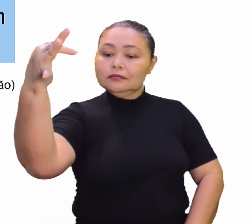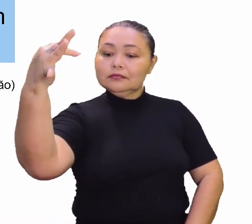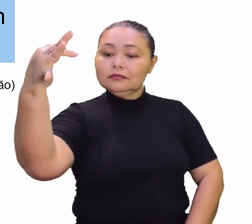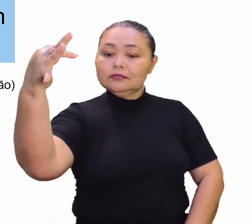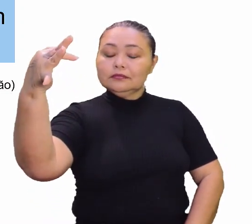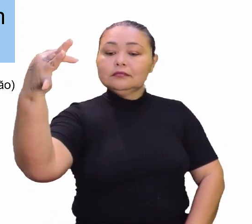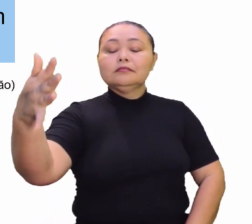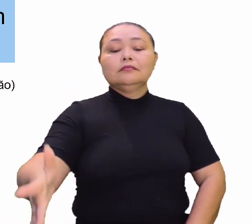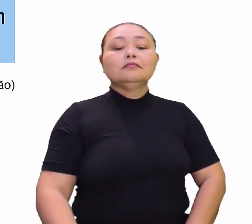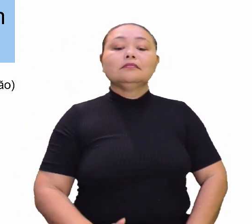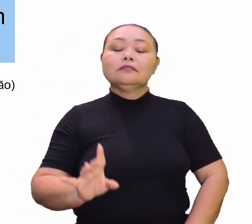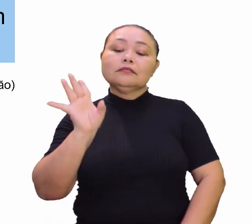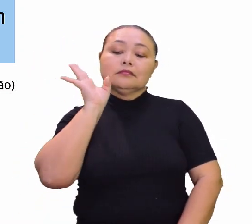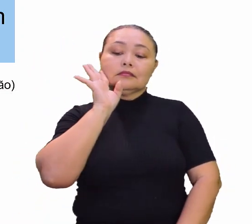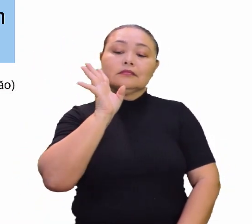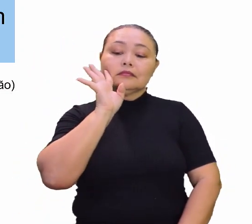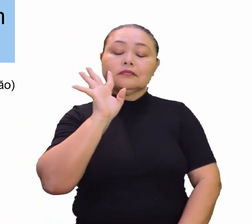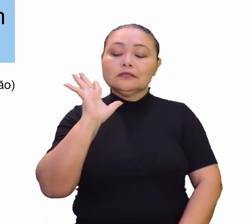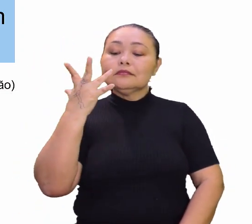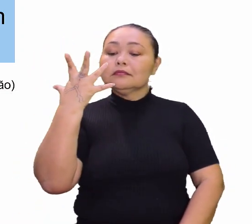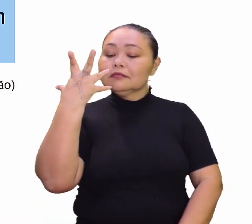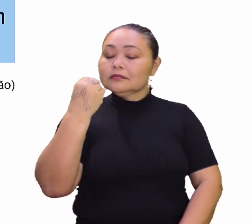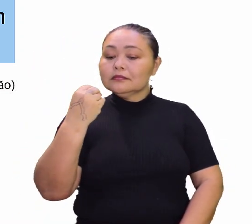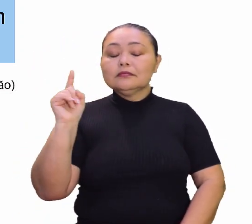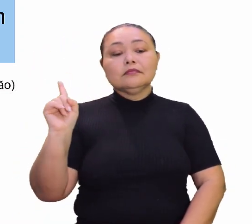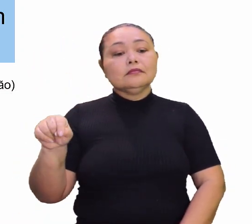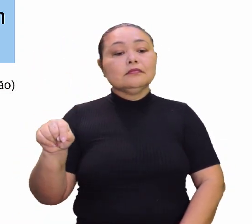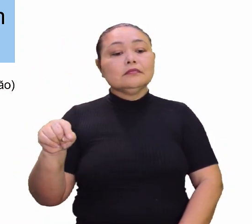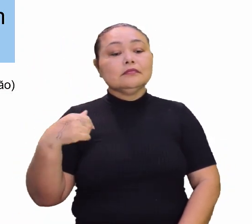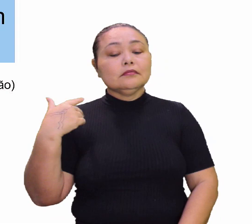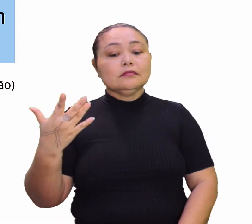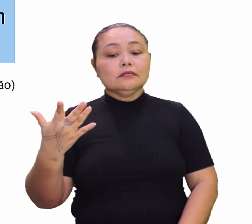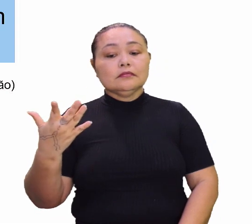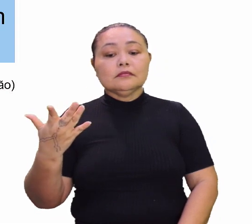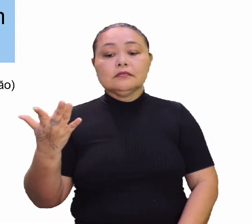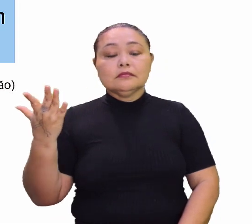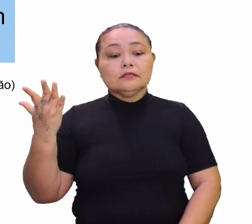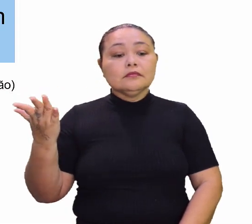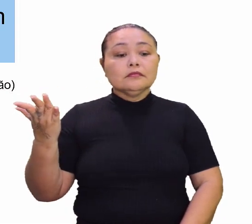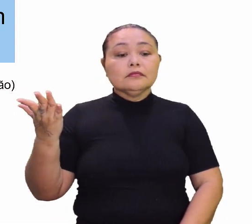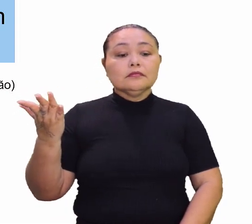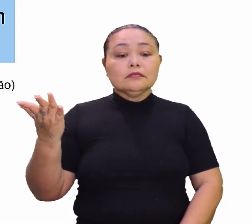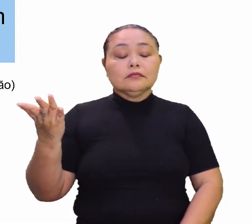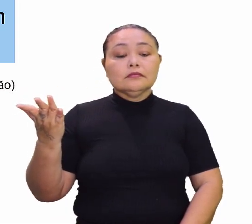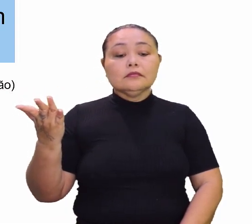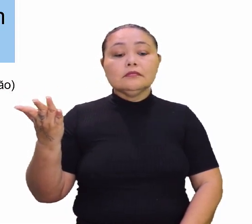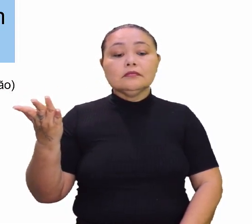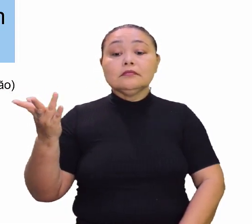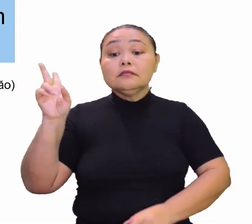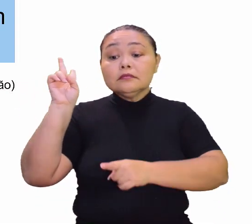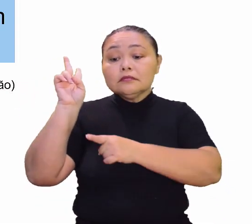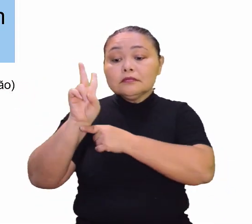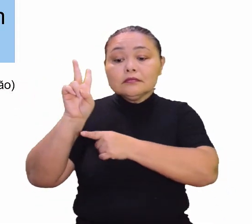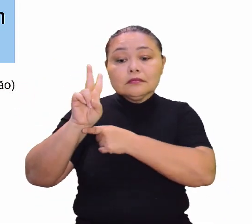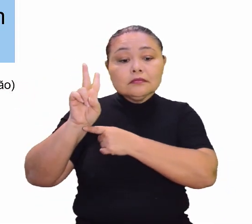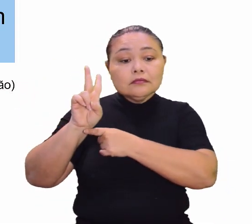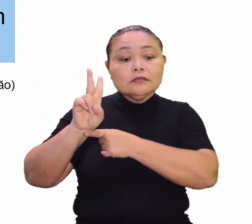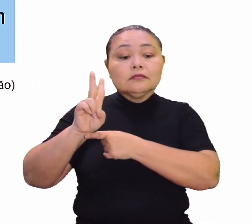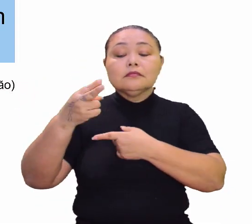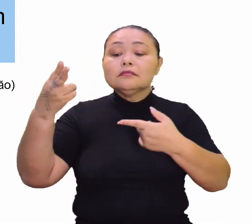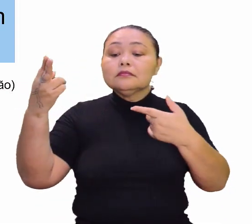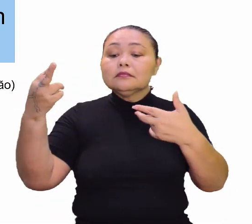Muito bem. Muito legal. Com certeza. Esse conceito, não é, Zé? É, olha só, né? Conservar os